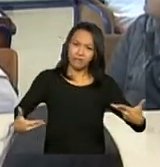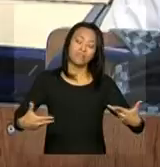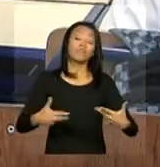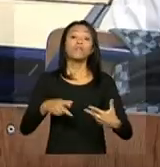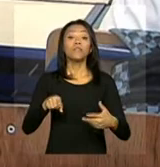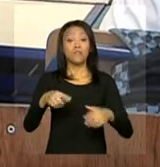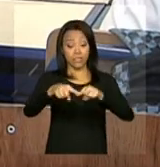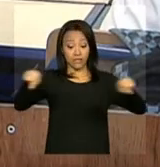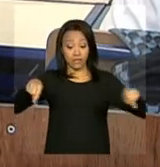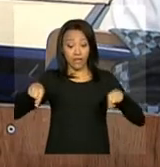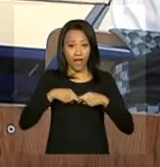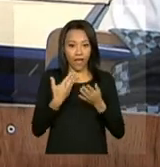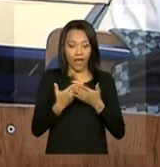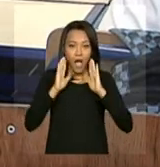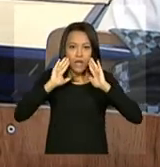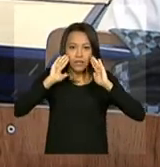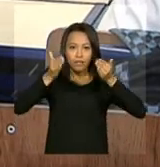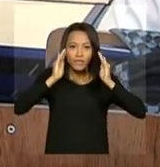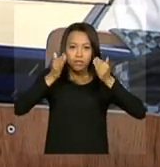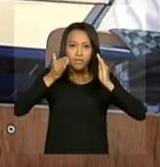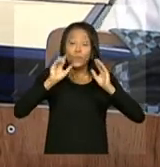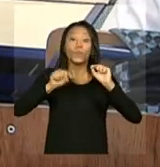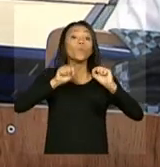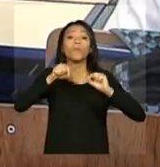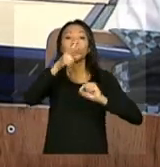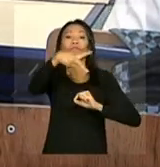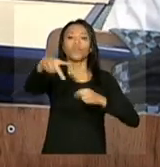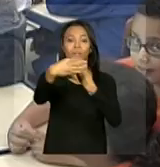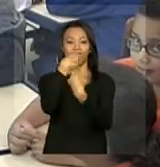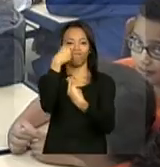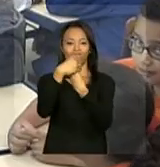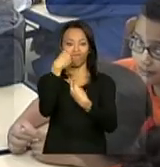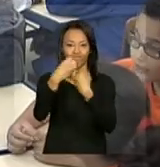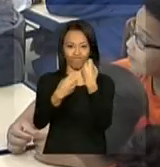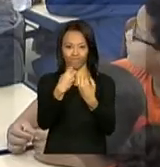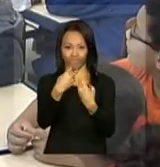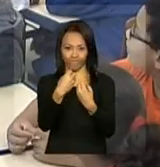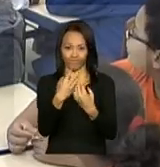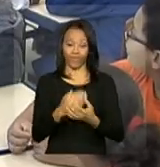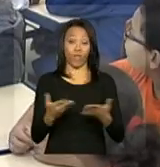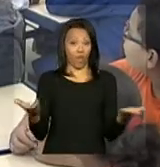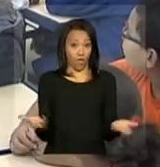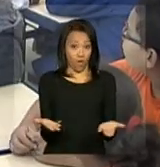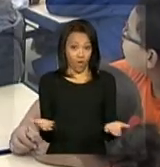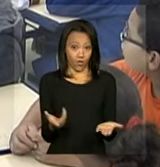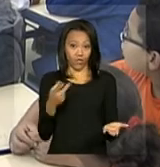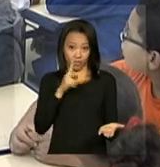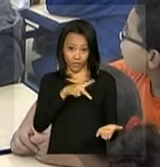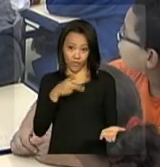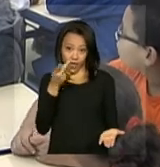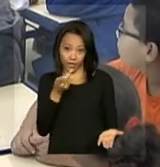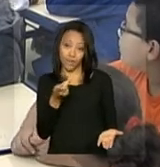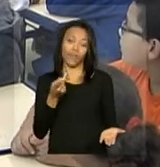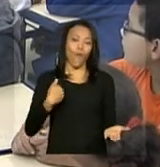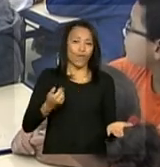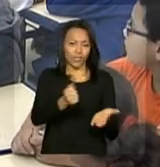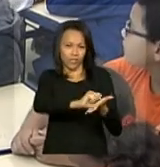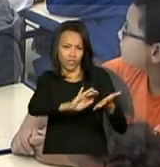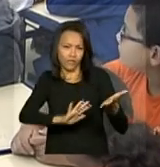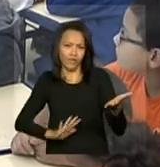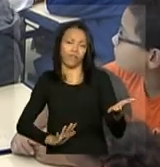de aula, atenção para as orientações da professora. Hoje nós vamos fazer uma atividade